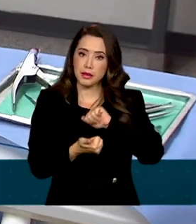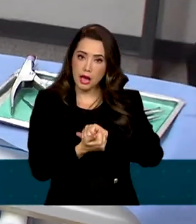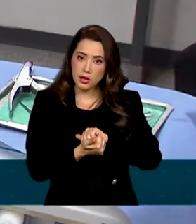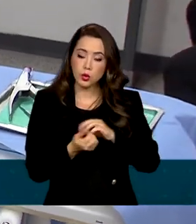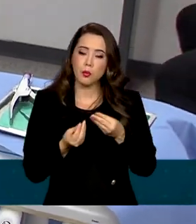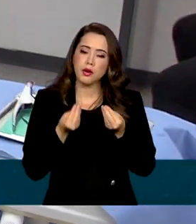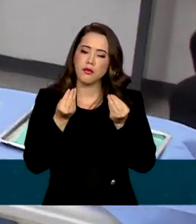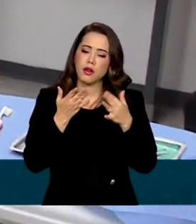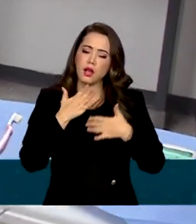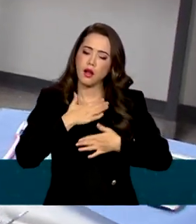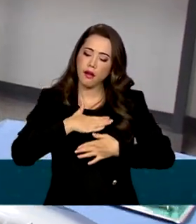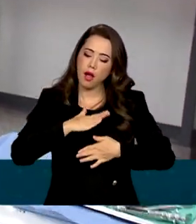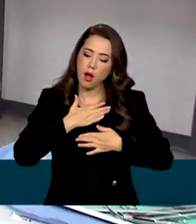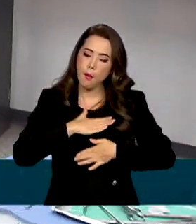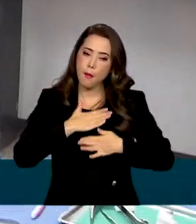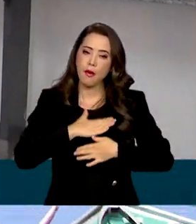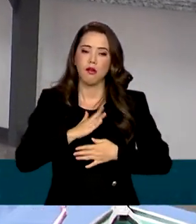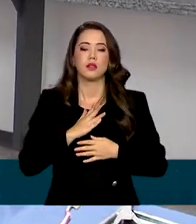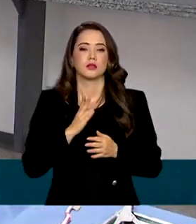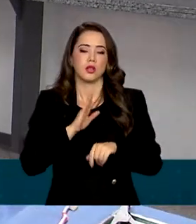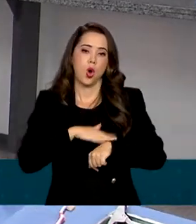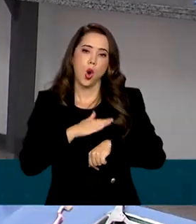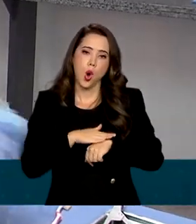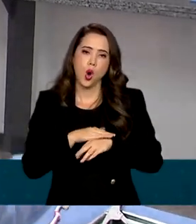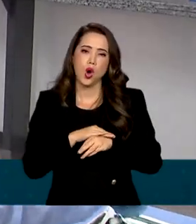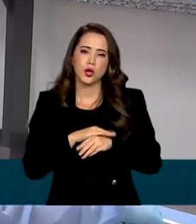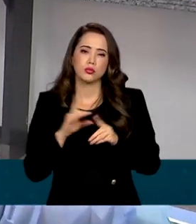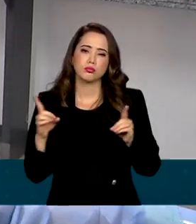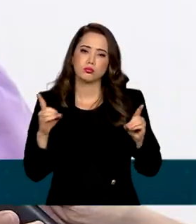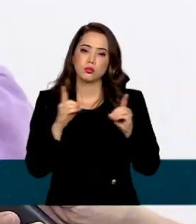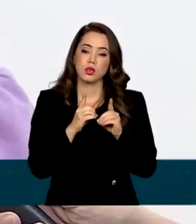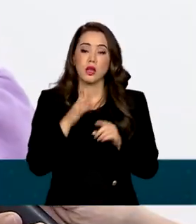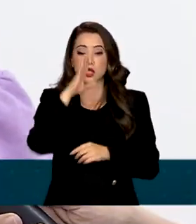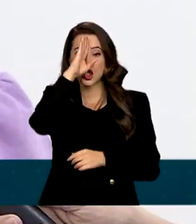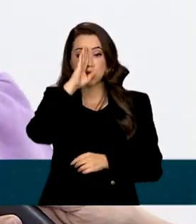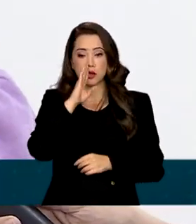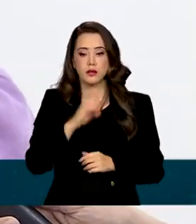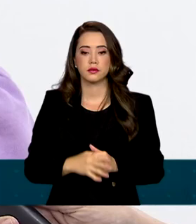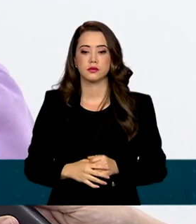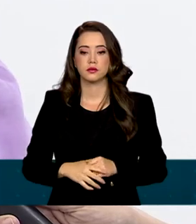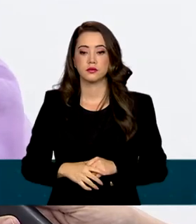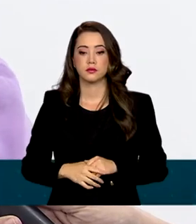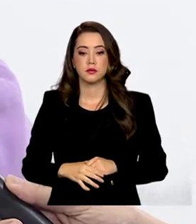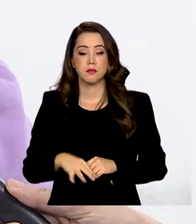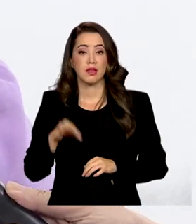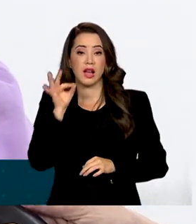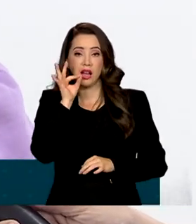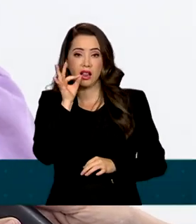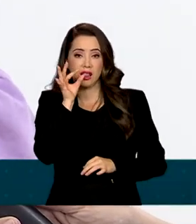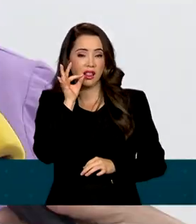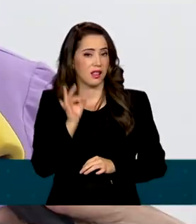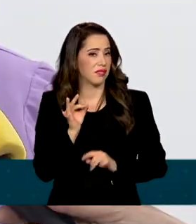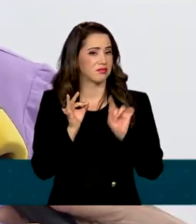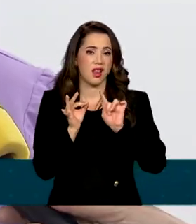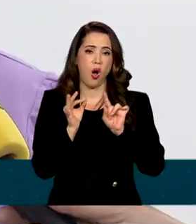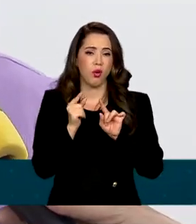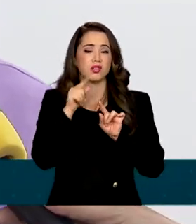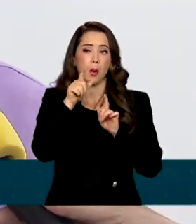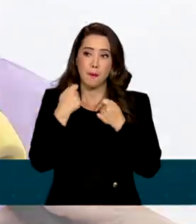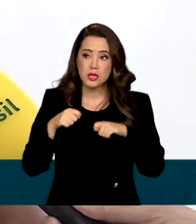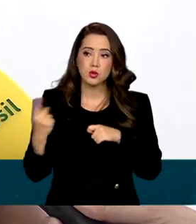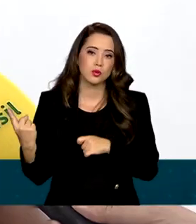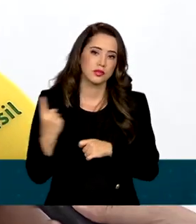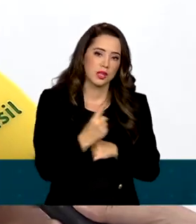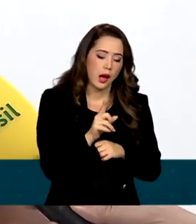para garantir mais tranquilidade na consulta, que é de graça. O dente dele não caiu, eu vou trazer para extrair, tem a festa para